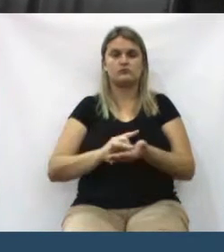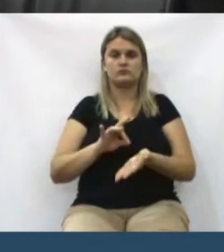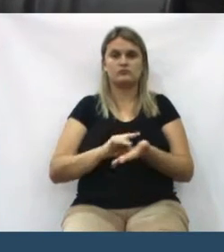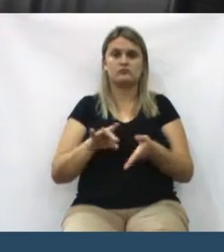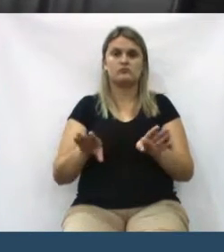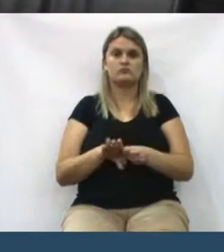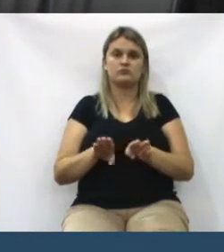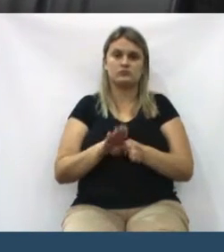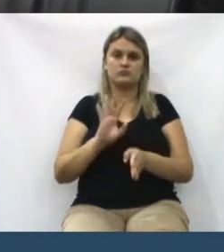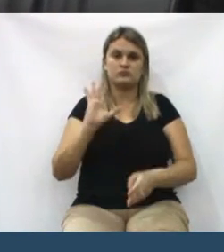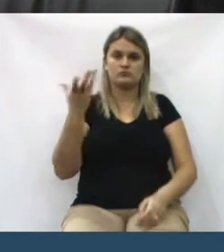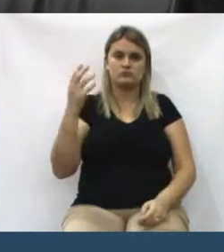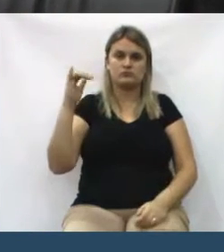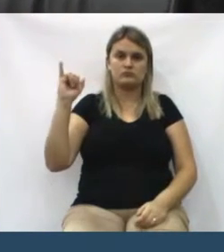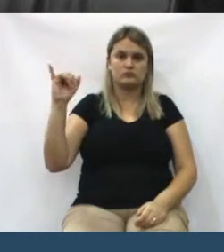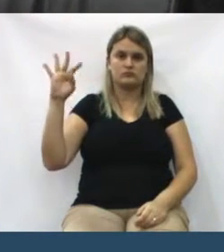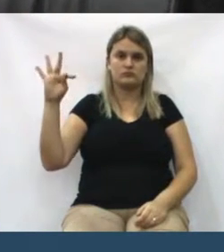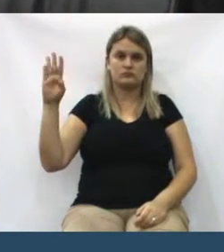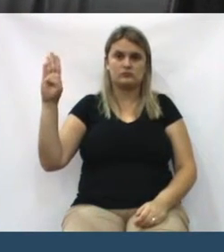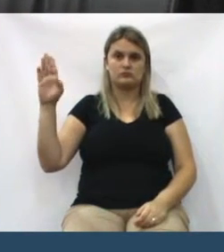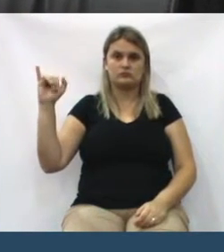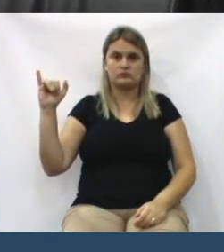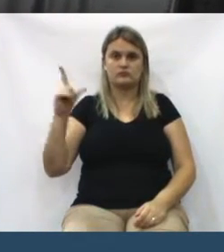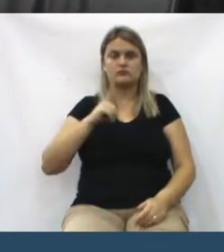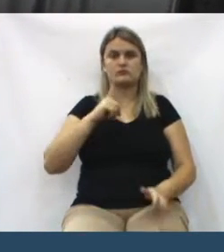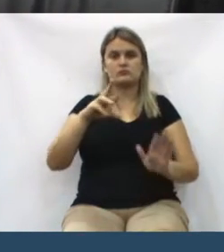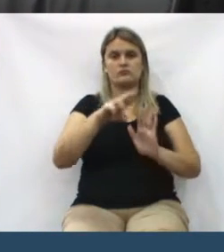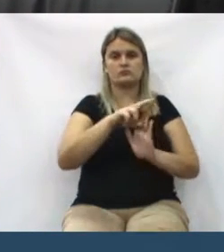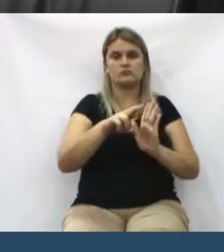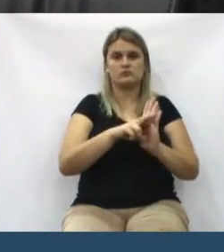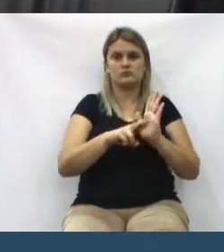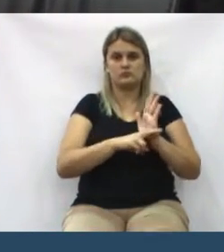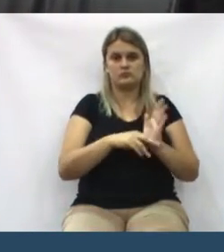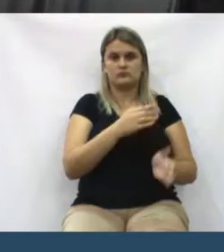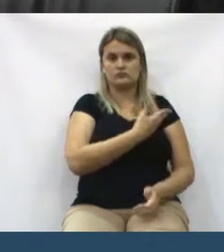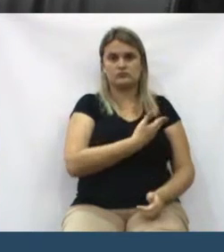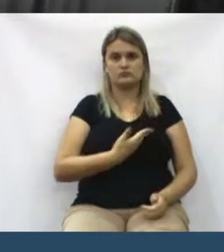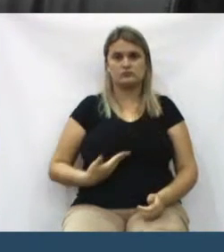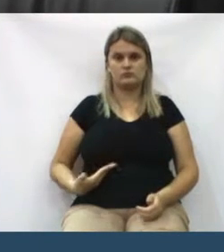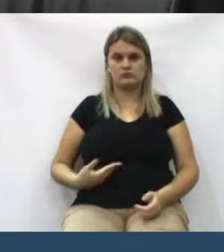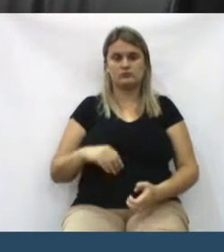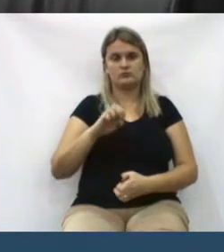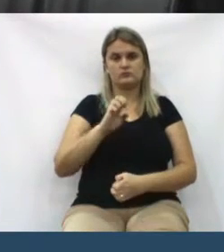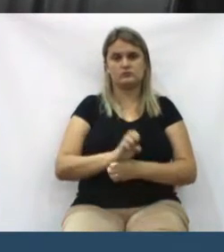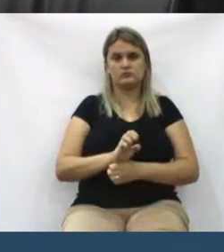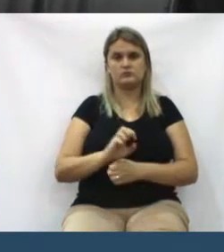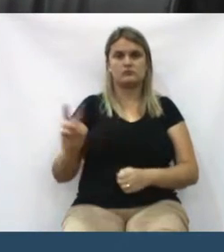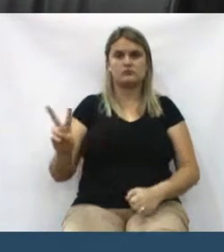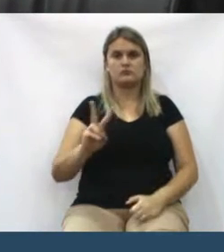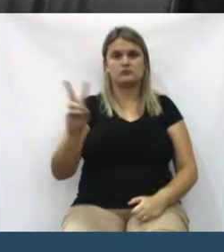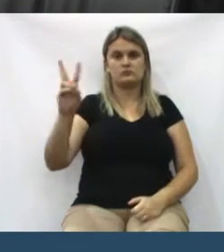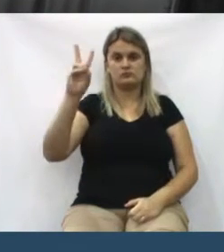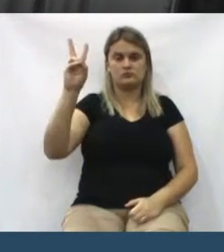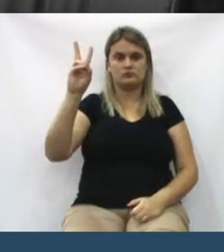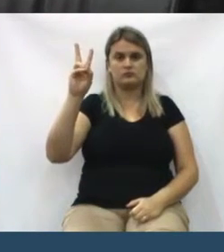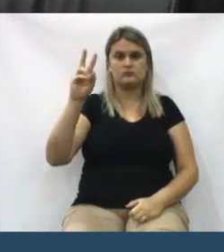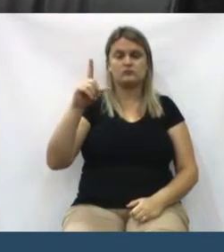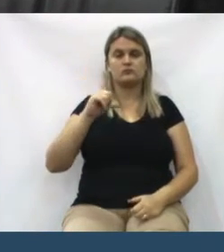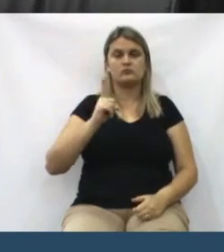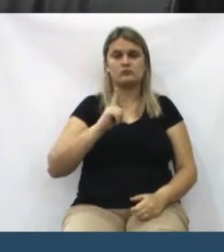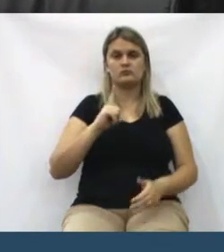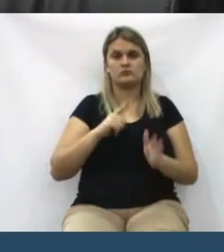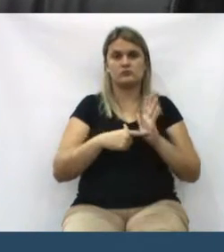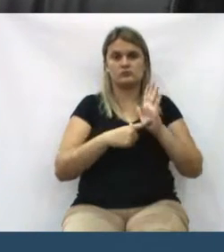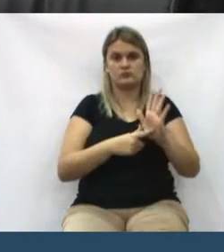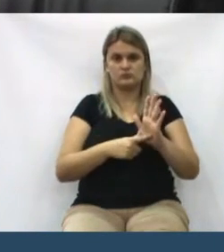Por quê? Porque existem normas do governo estadual que o valor mínimo a ser lançado é o valor